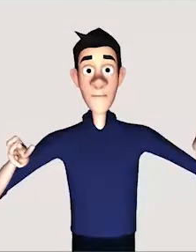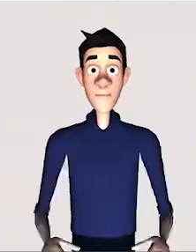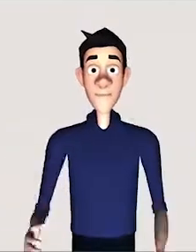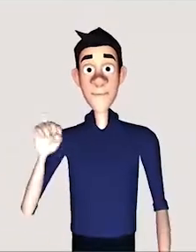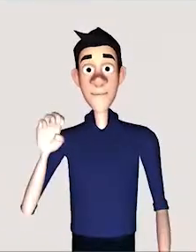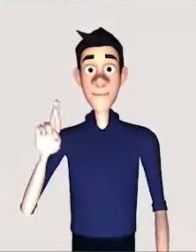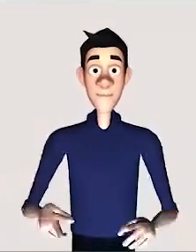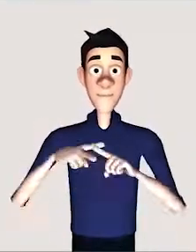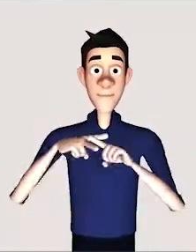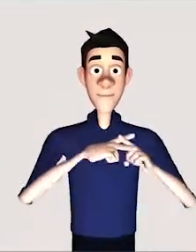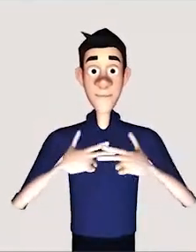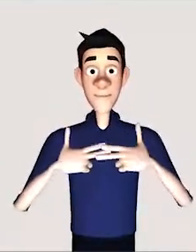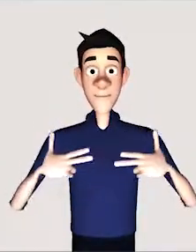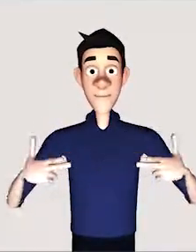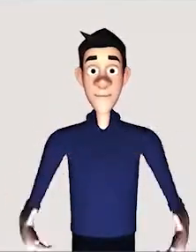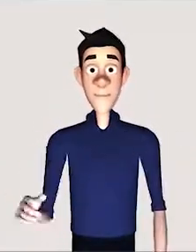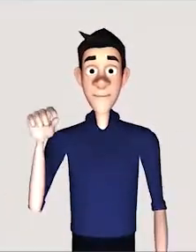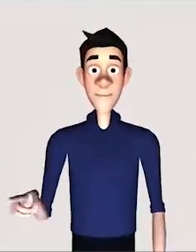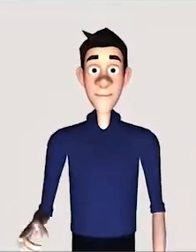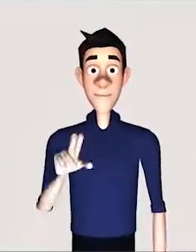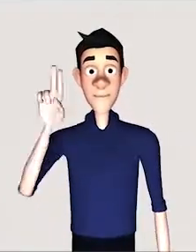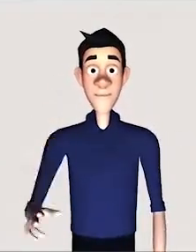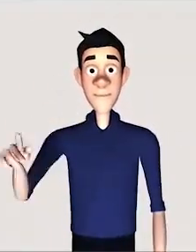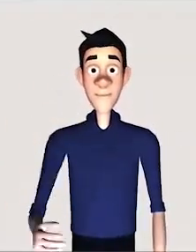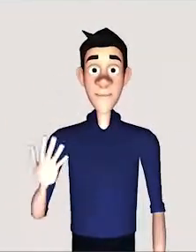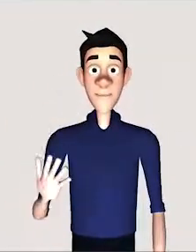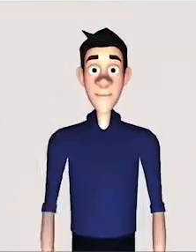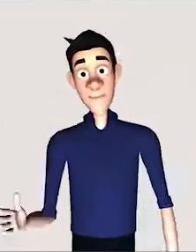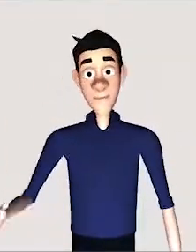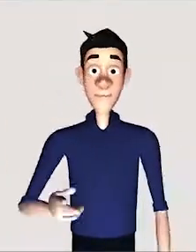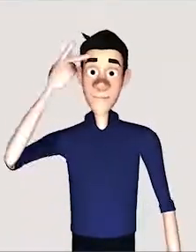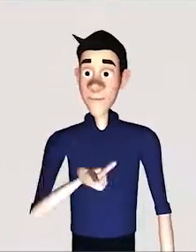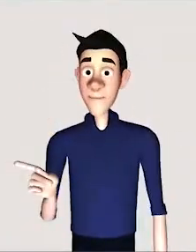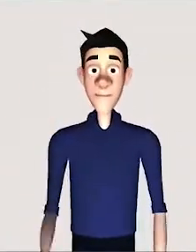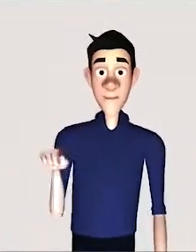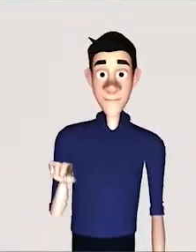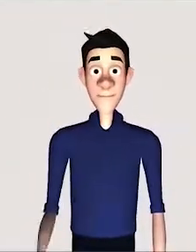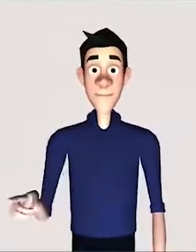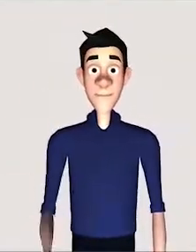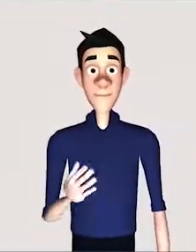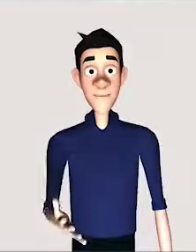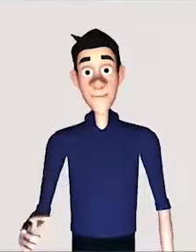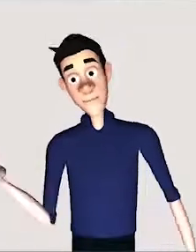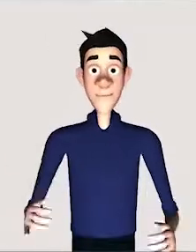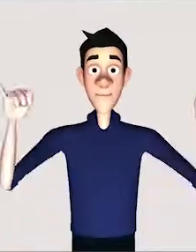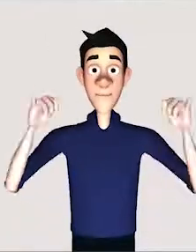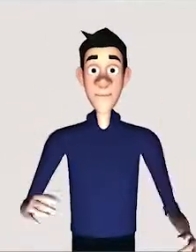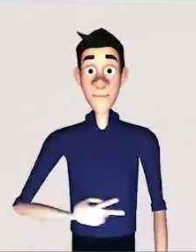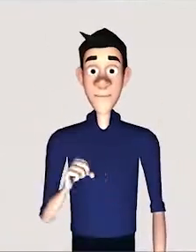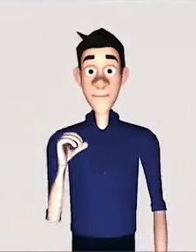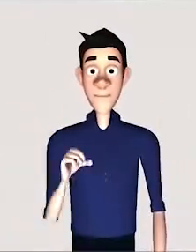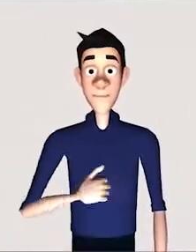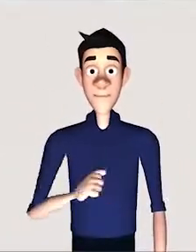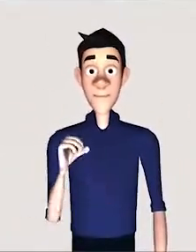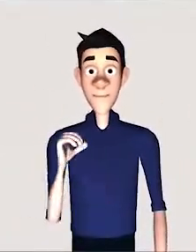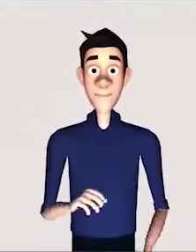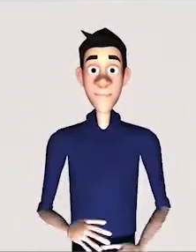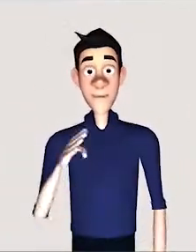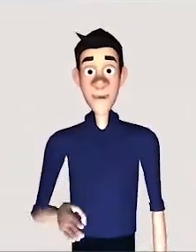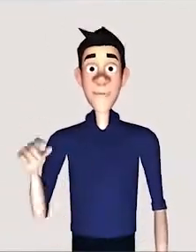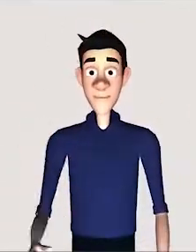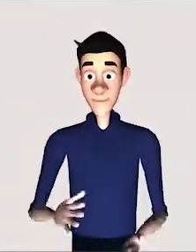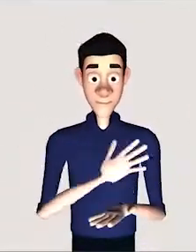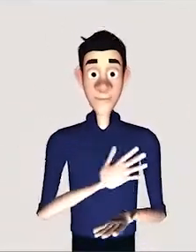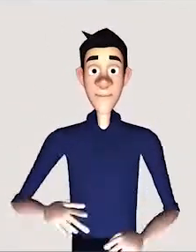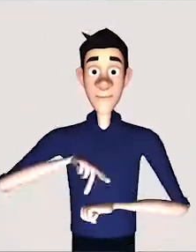2010, já que o Cadastro Nacional dos Museus abordou de 2001 a 2009, a pesquisa anual dos museus pegou de 2010 a 2013,